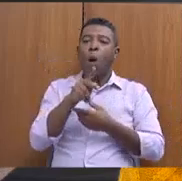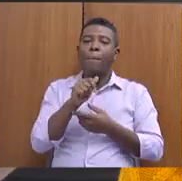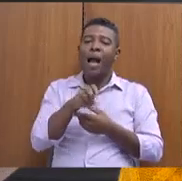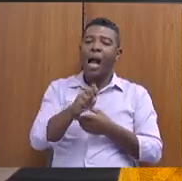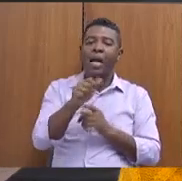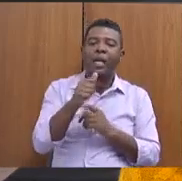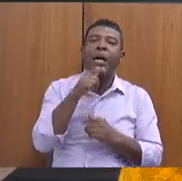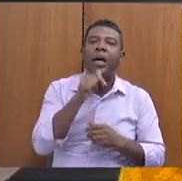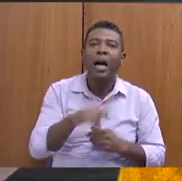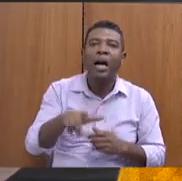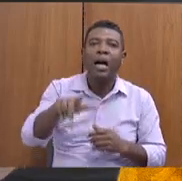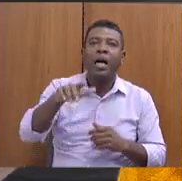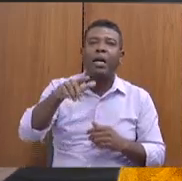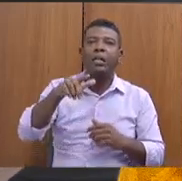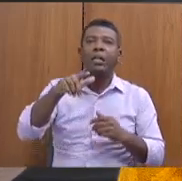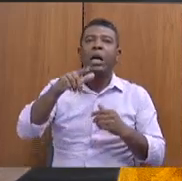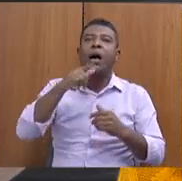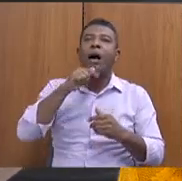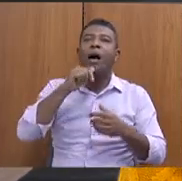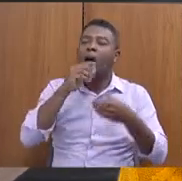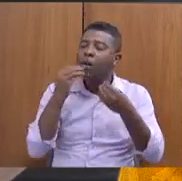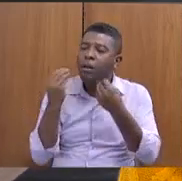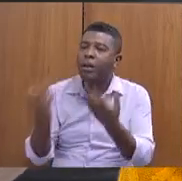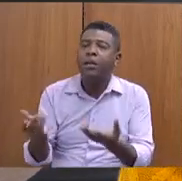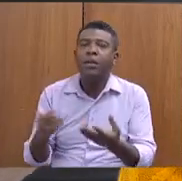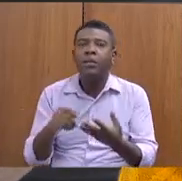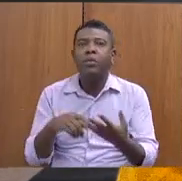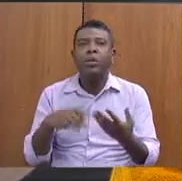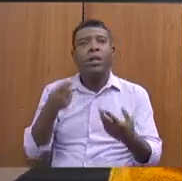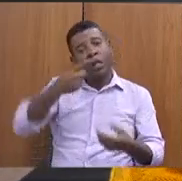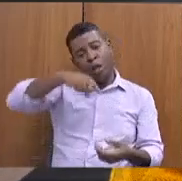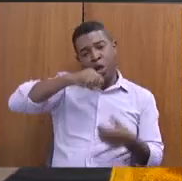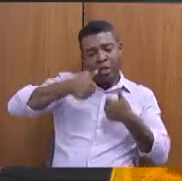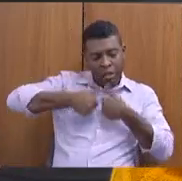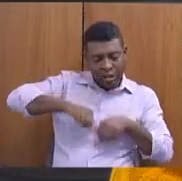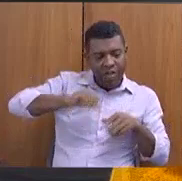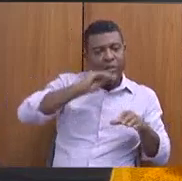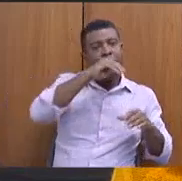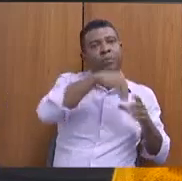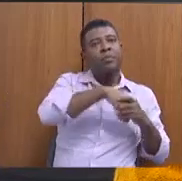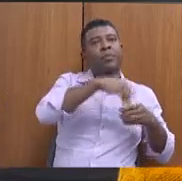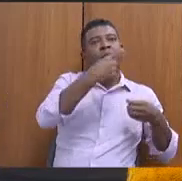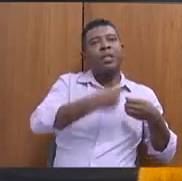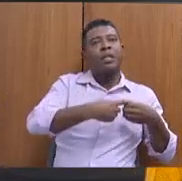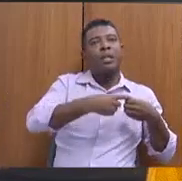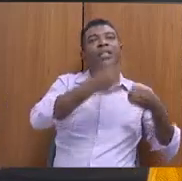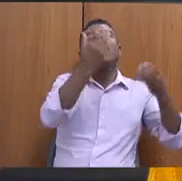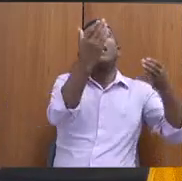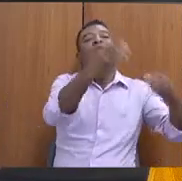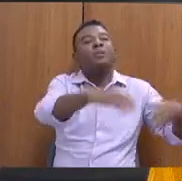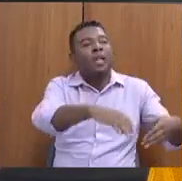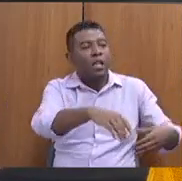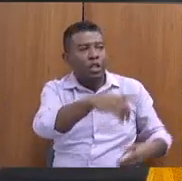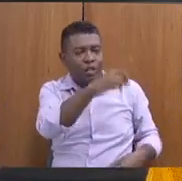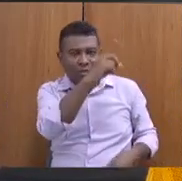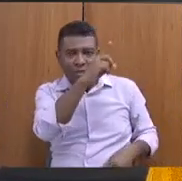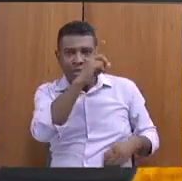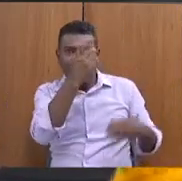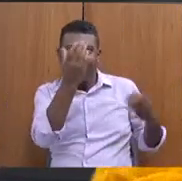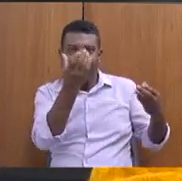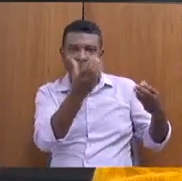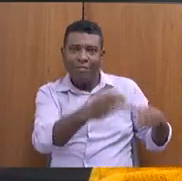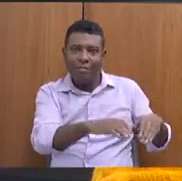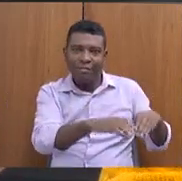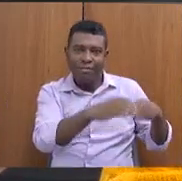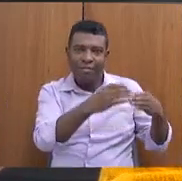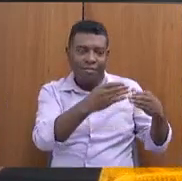indígena, estivemos na Cidade Administrativa, também junto com a